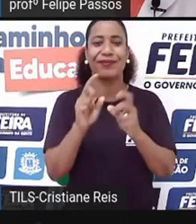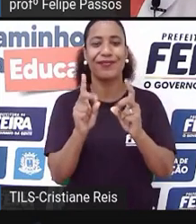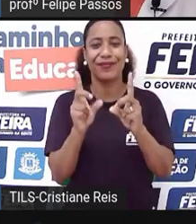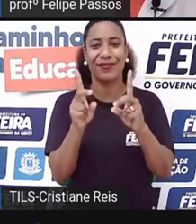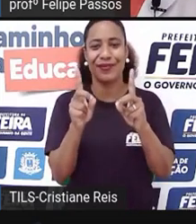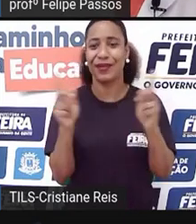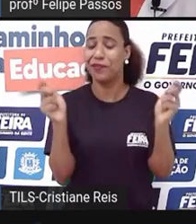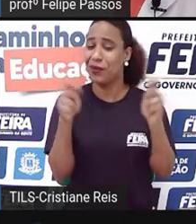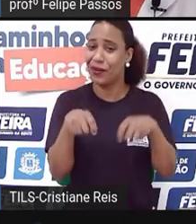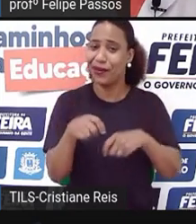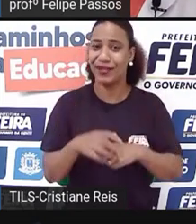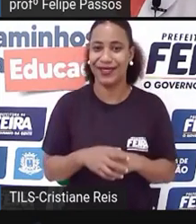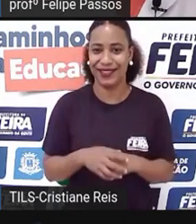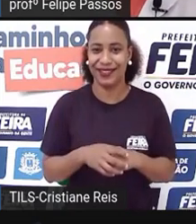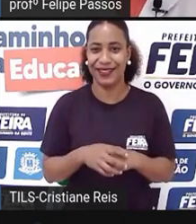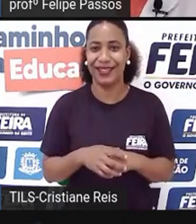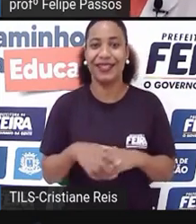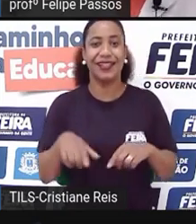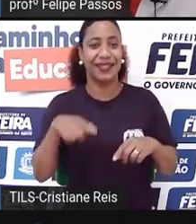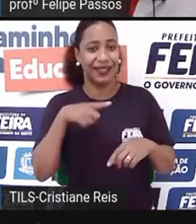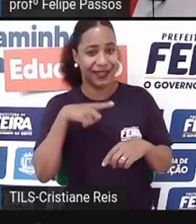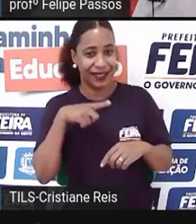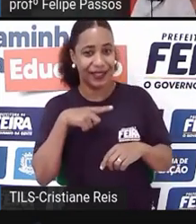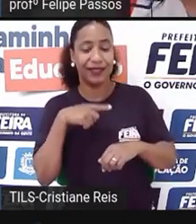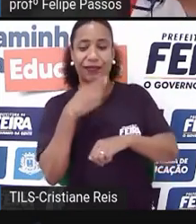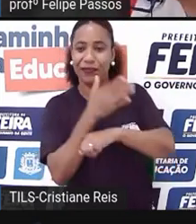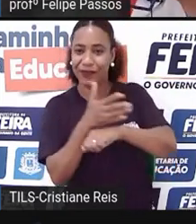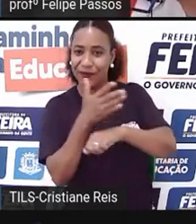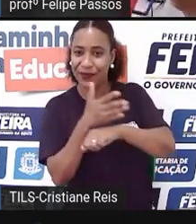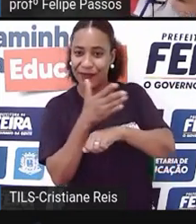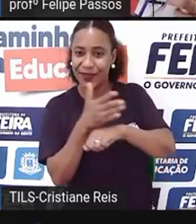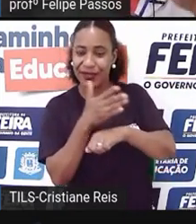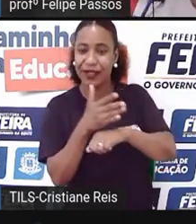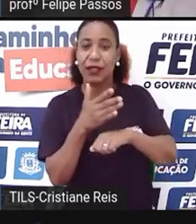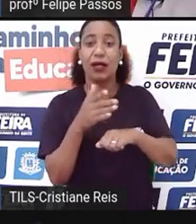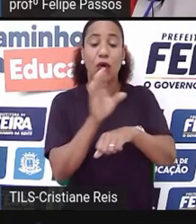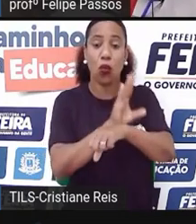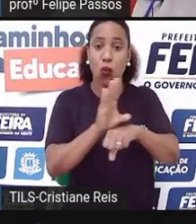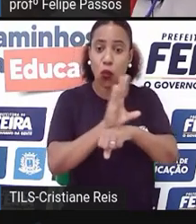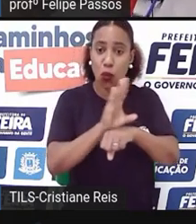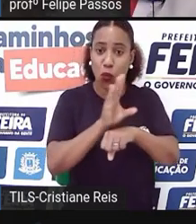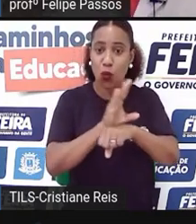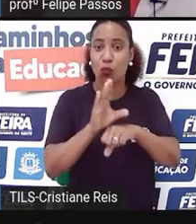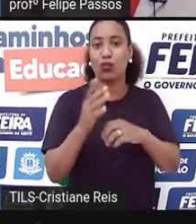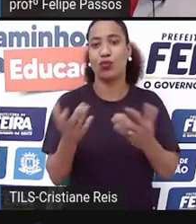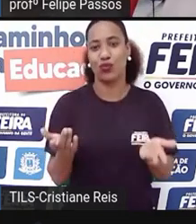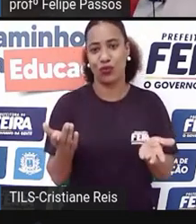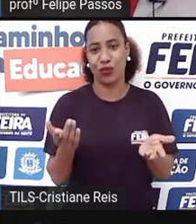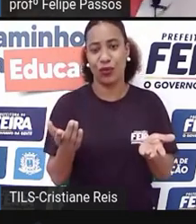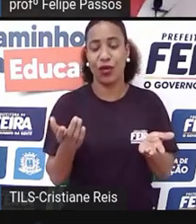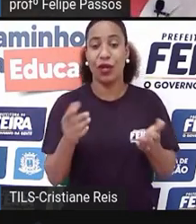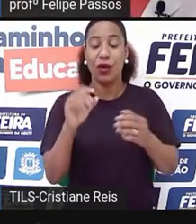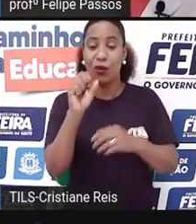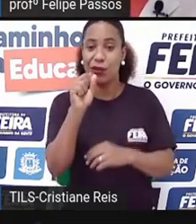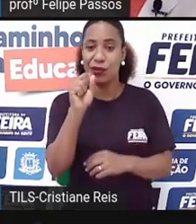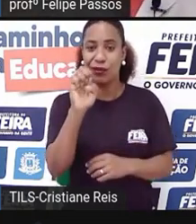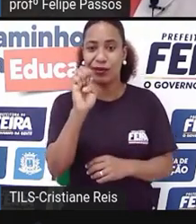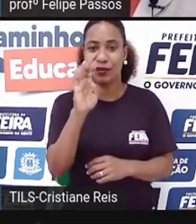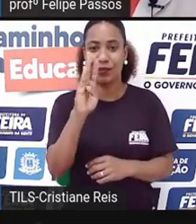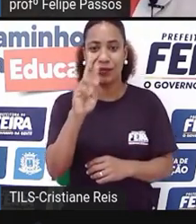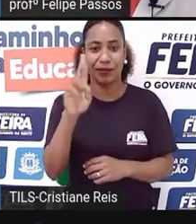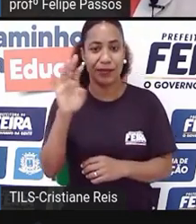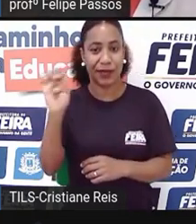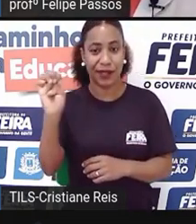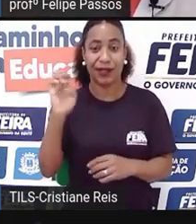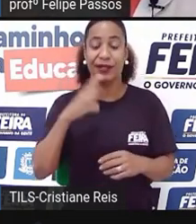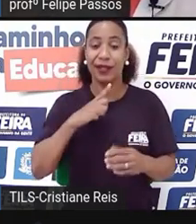capacitações, muitos artigos, o Sebrae divulga muitos artigos, divulgamos muito conteúdo